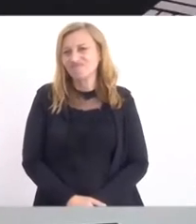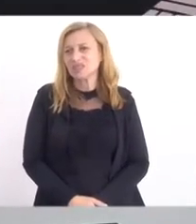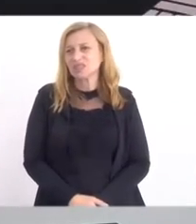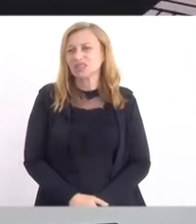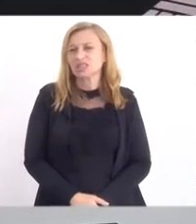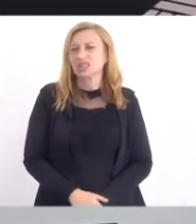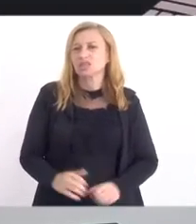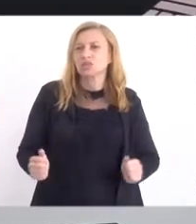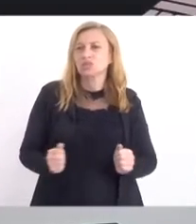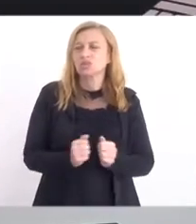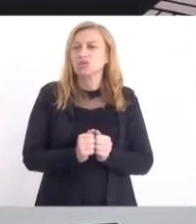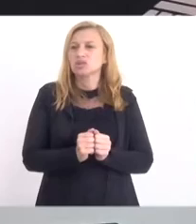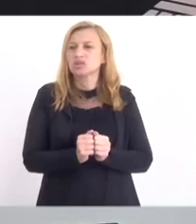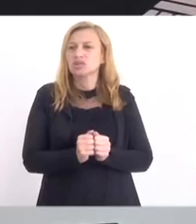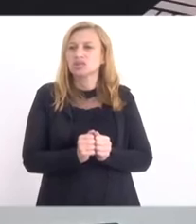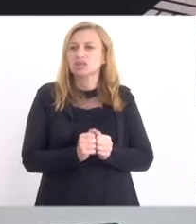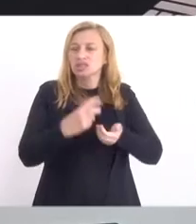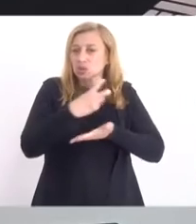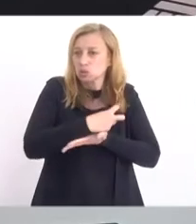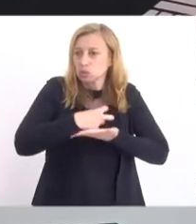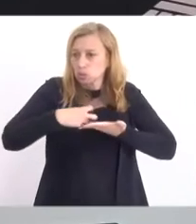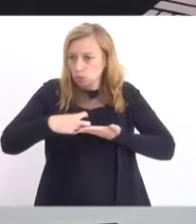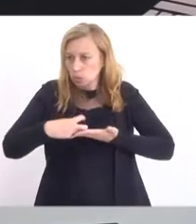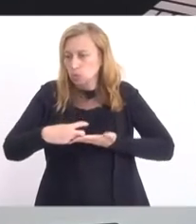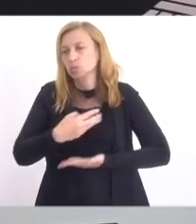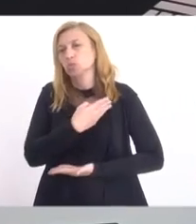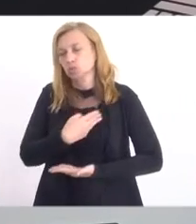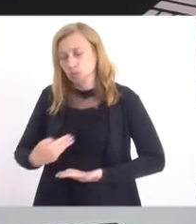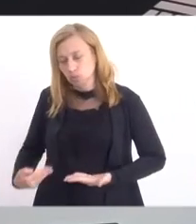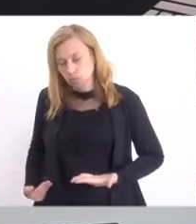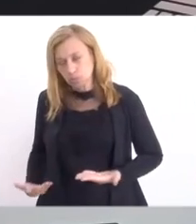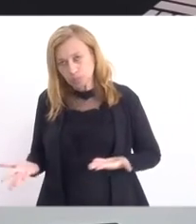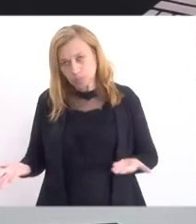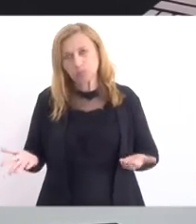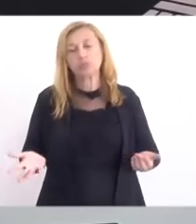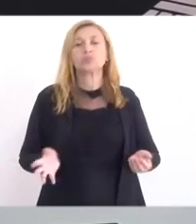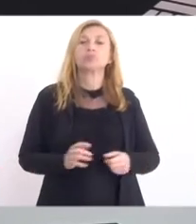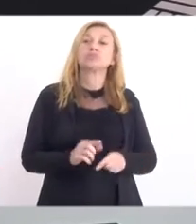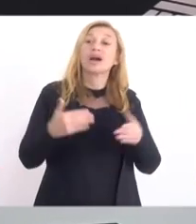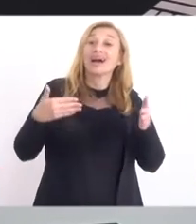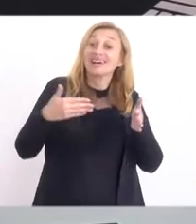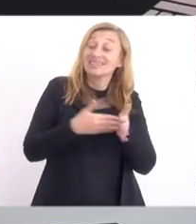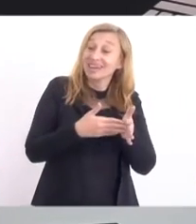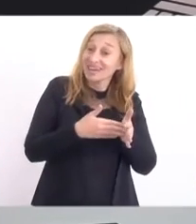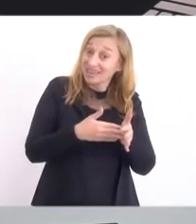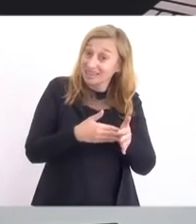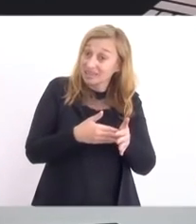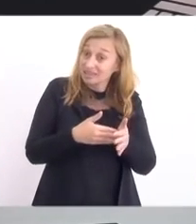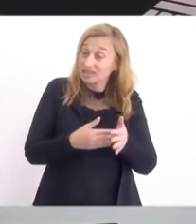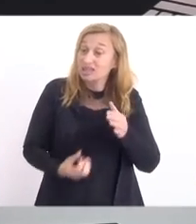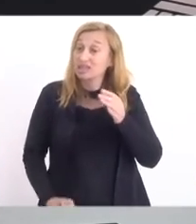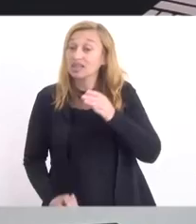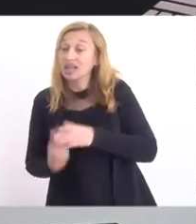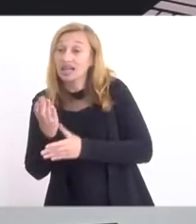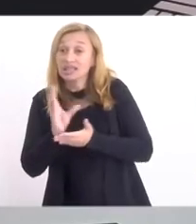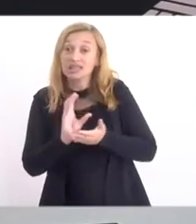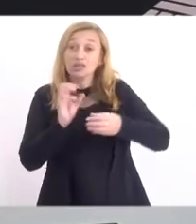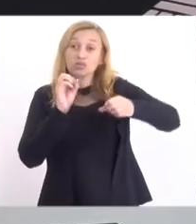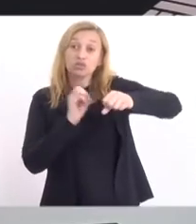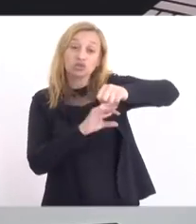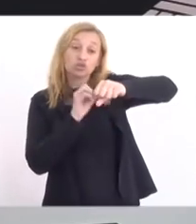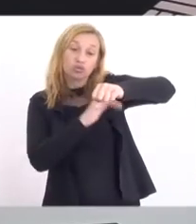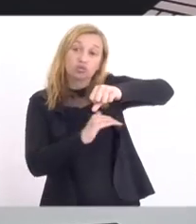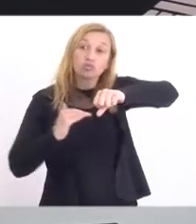envolveu desde cassação de mandato de governador, até criação de fundo soberano,